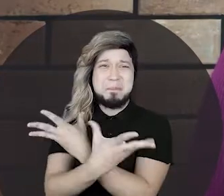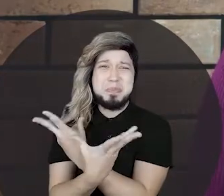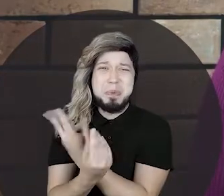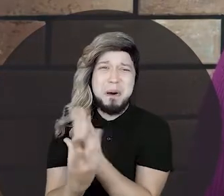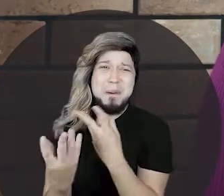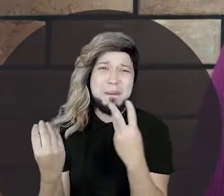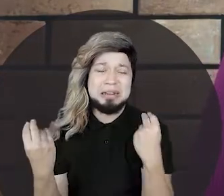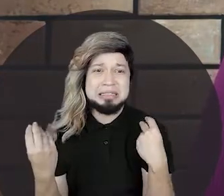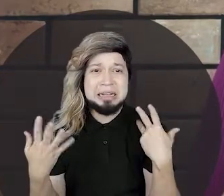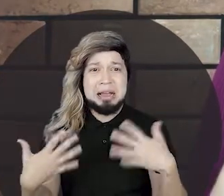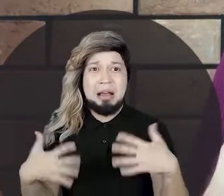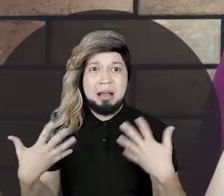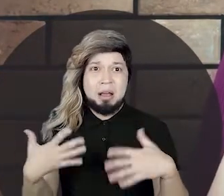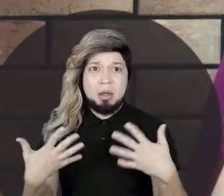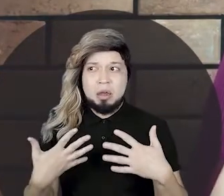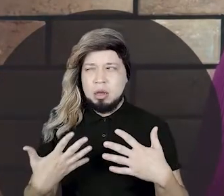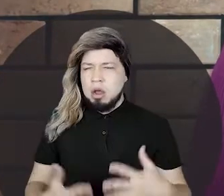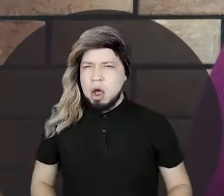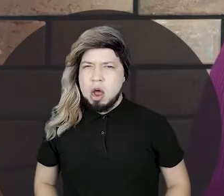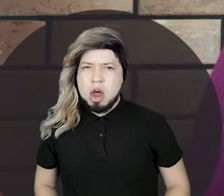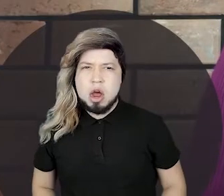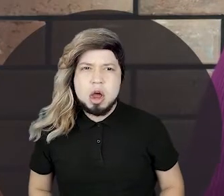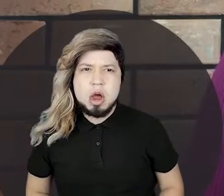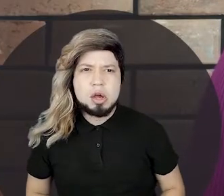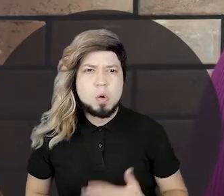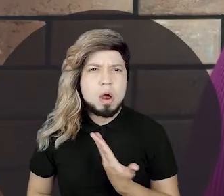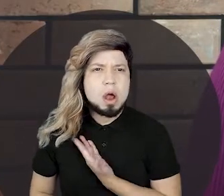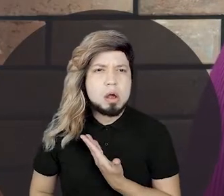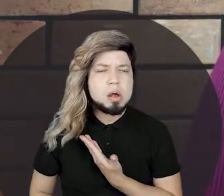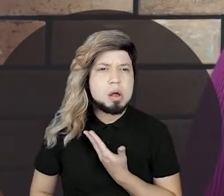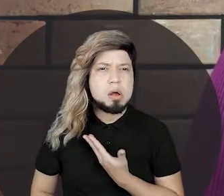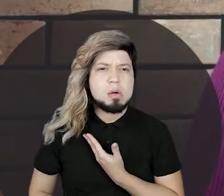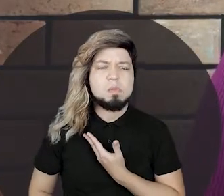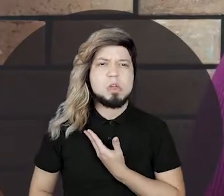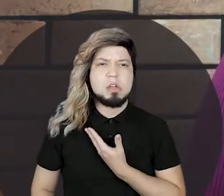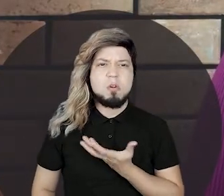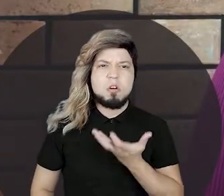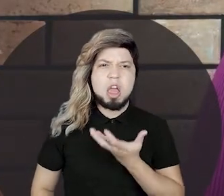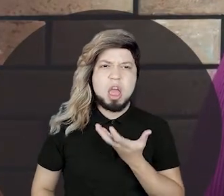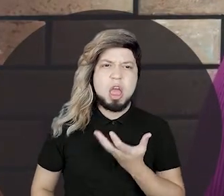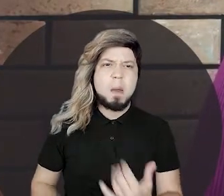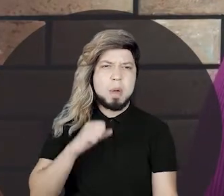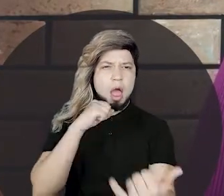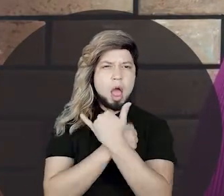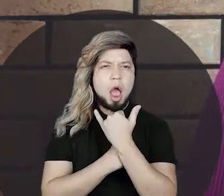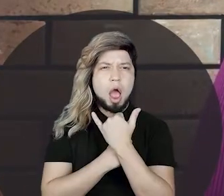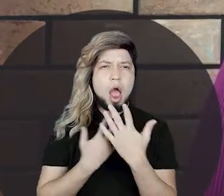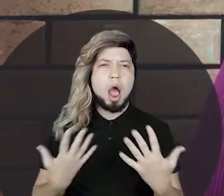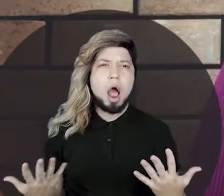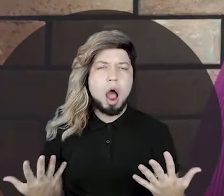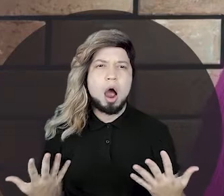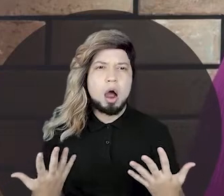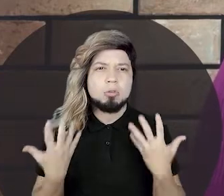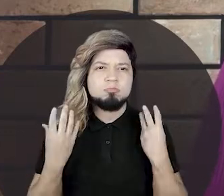abelha. Uma abelha. ficou, ah, que aquele meu compadre está querendo pregar uma peça comigo. É, uma